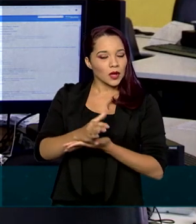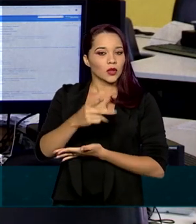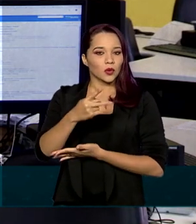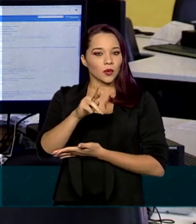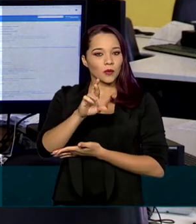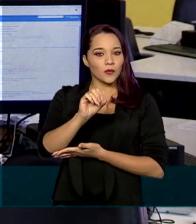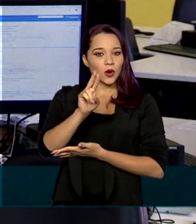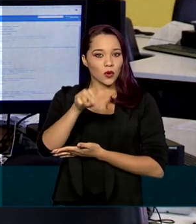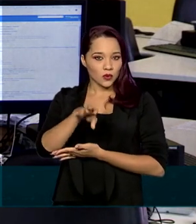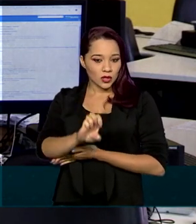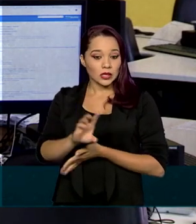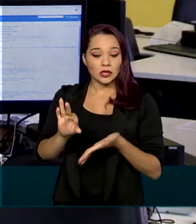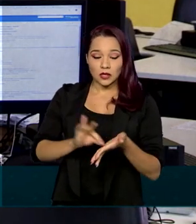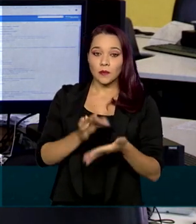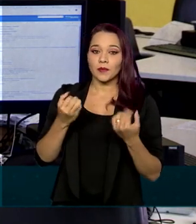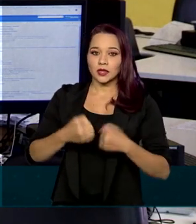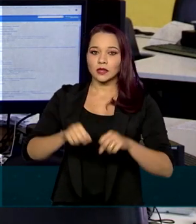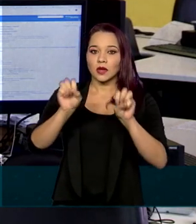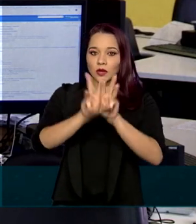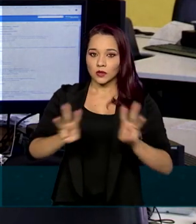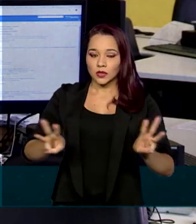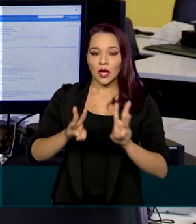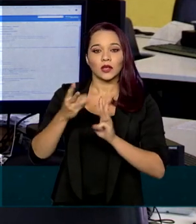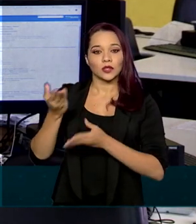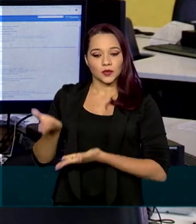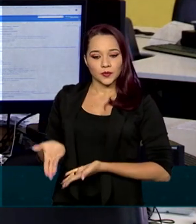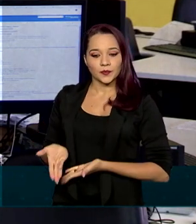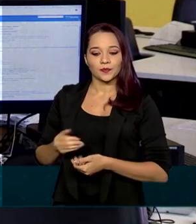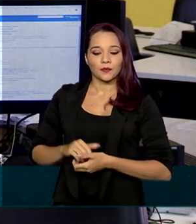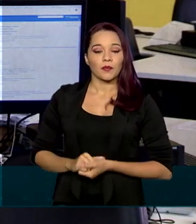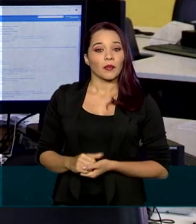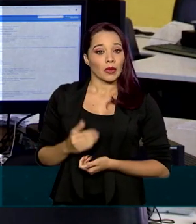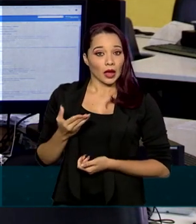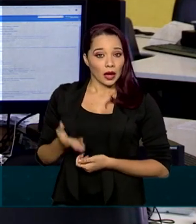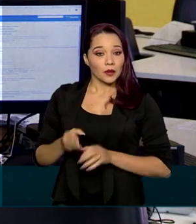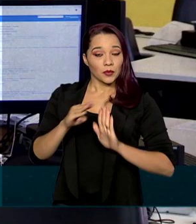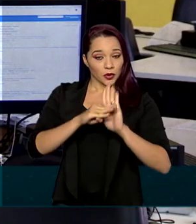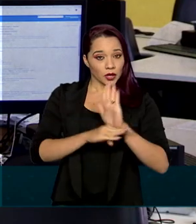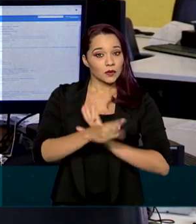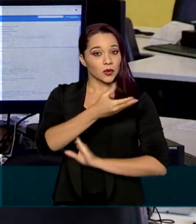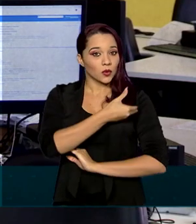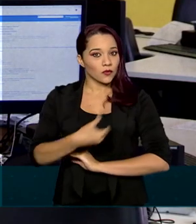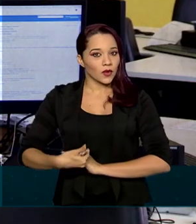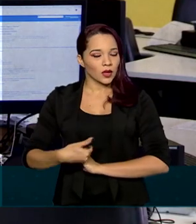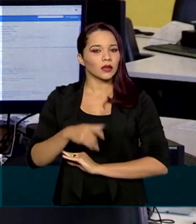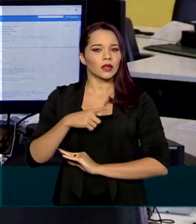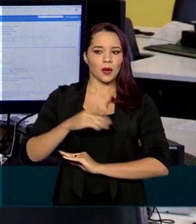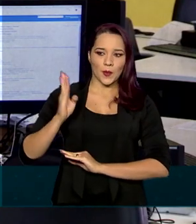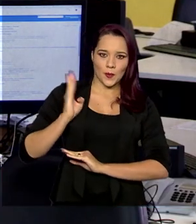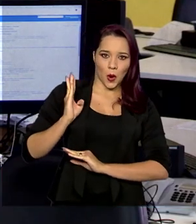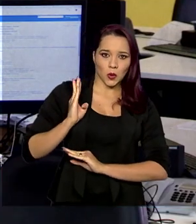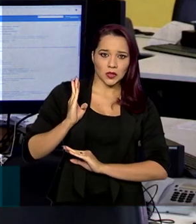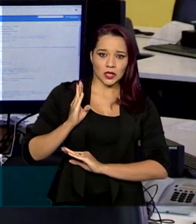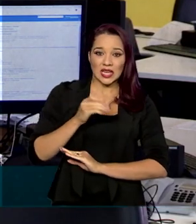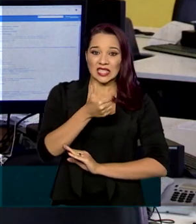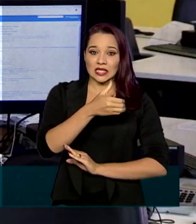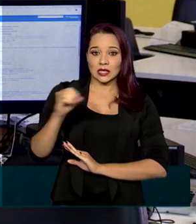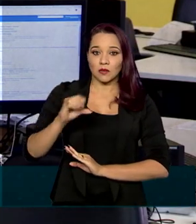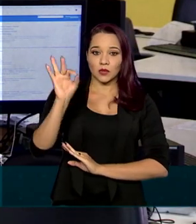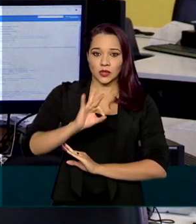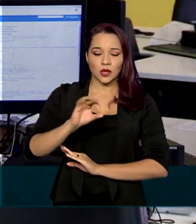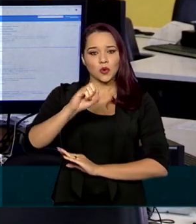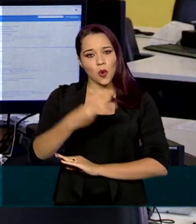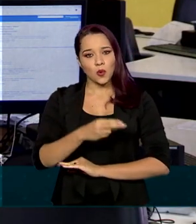ProUni. Essa inscrição deve ser feita no site do programa. O ProUni é o programa do governo que oferece bolsas integrais ou